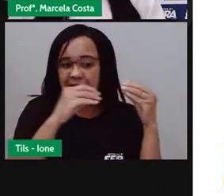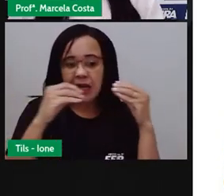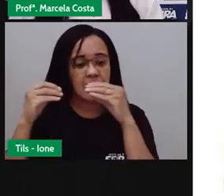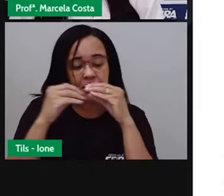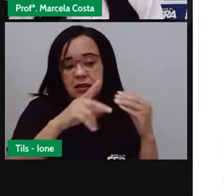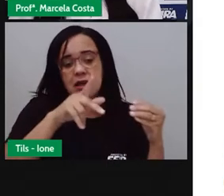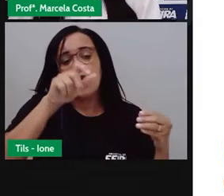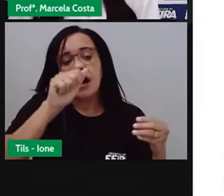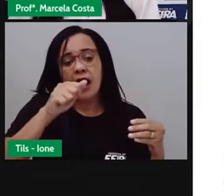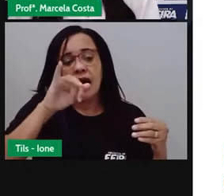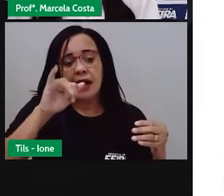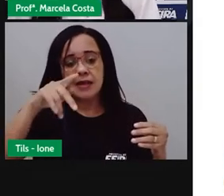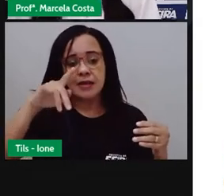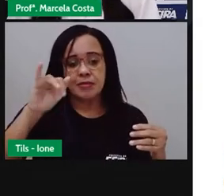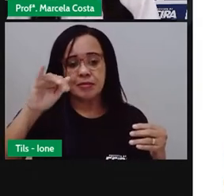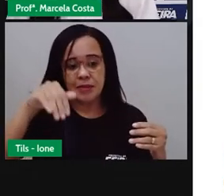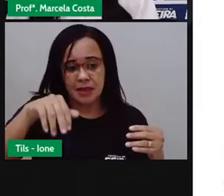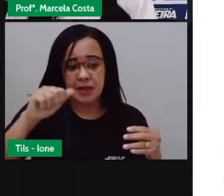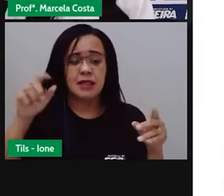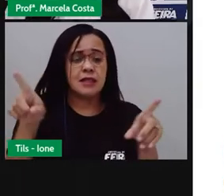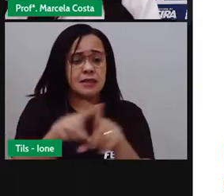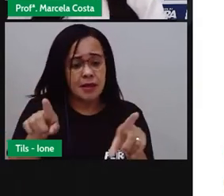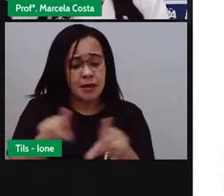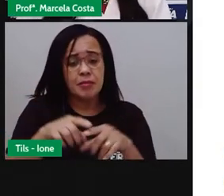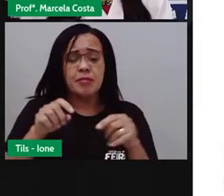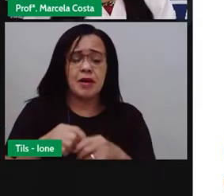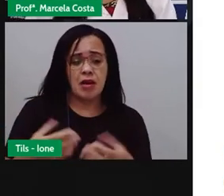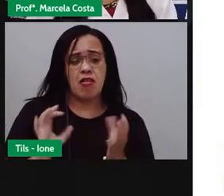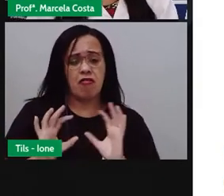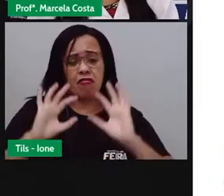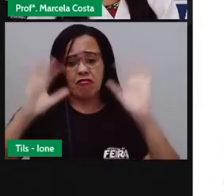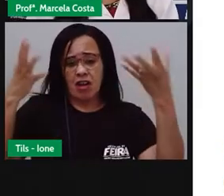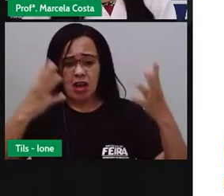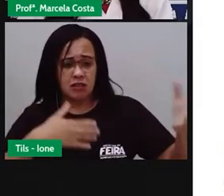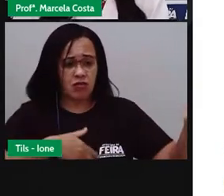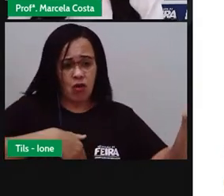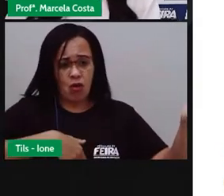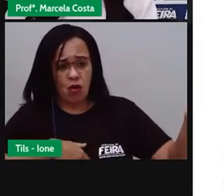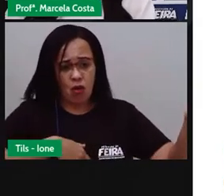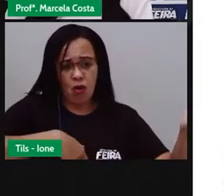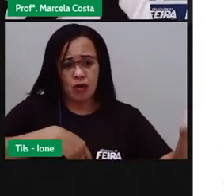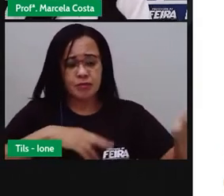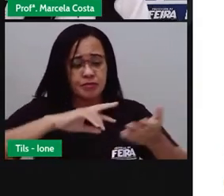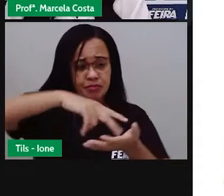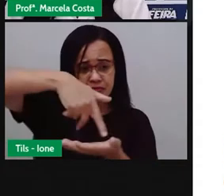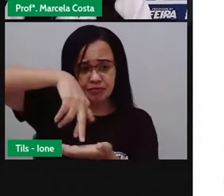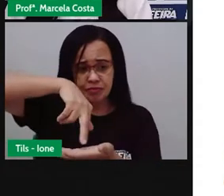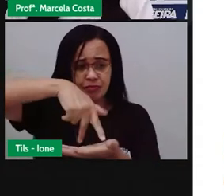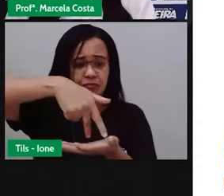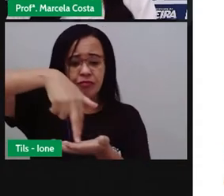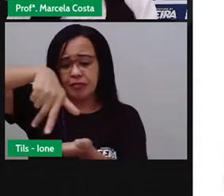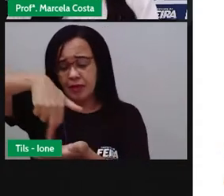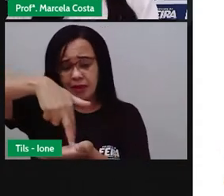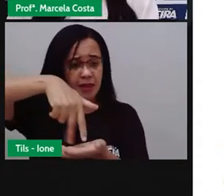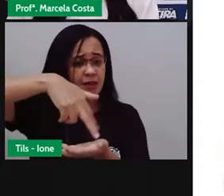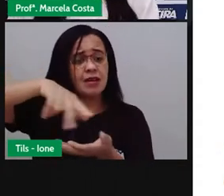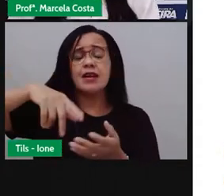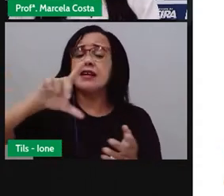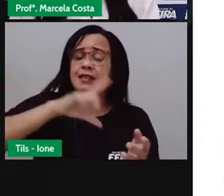E também acontecem apresentações de dança, como dança de forró, quadrilha,